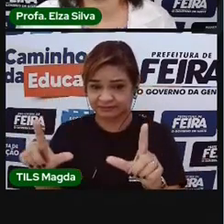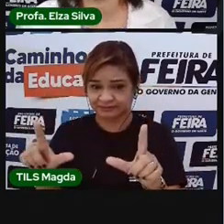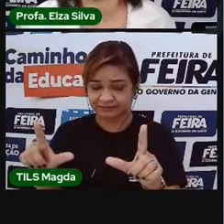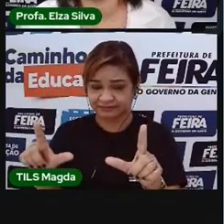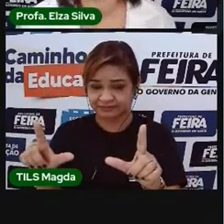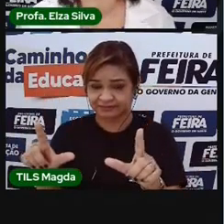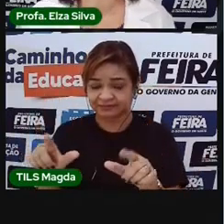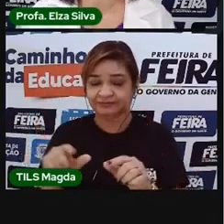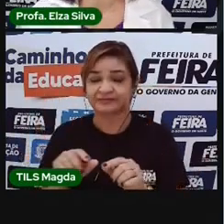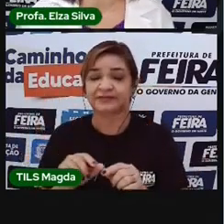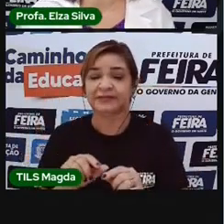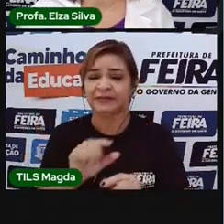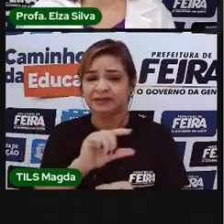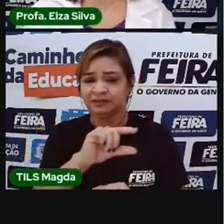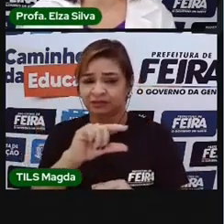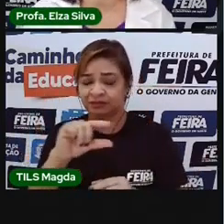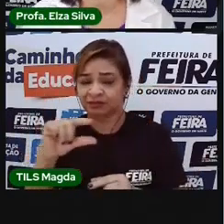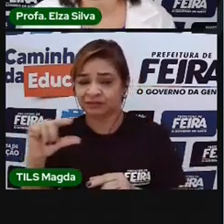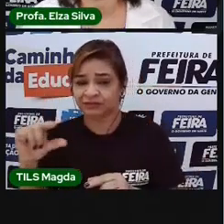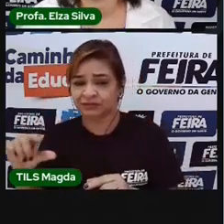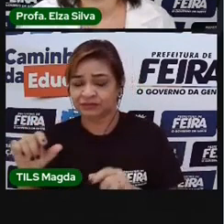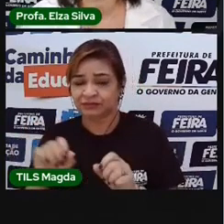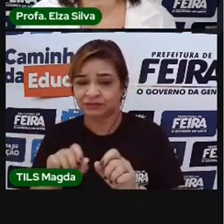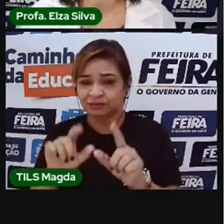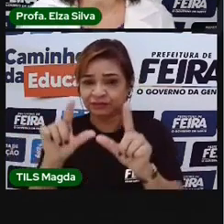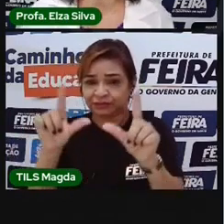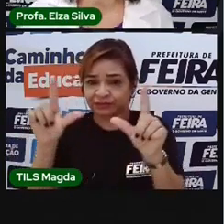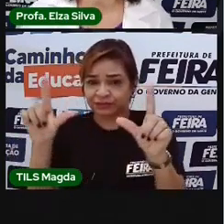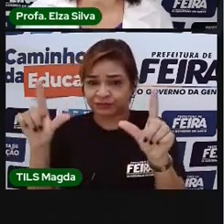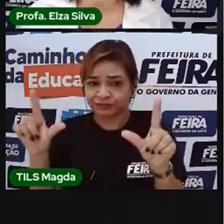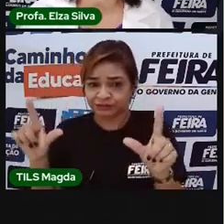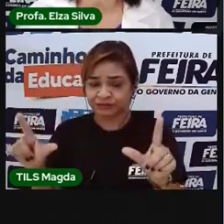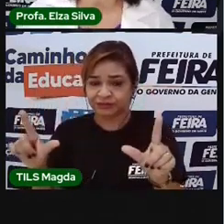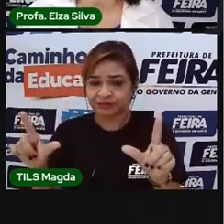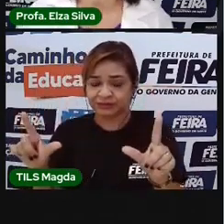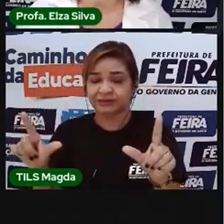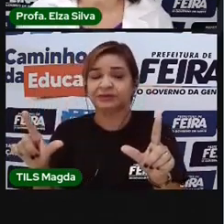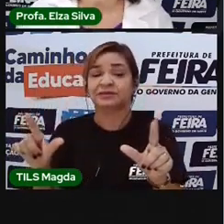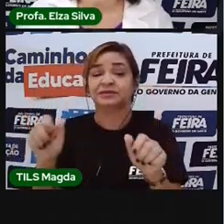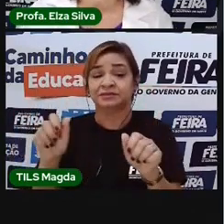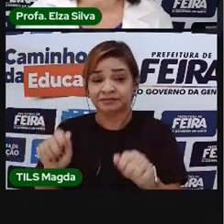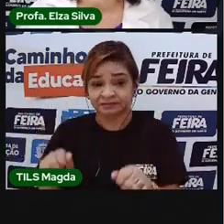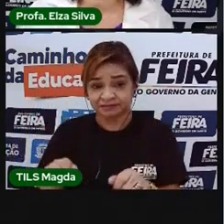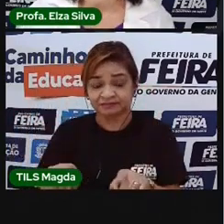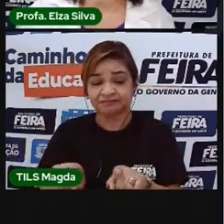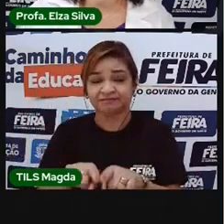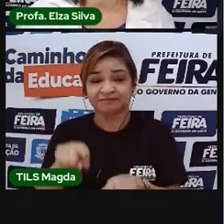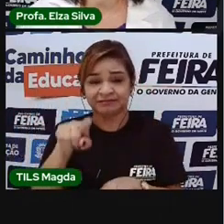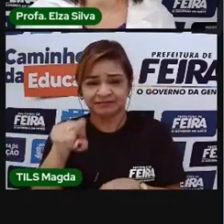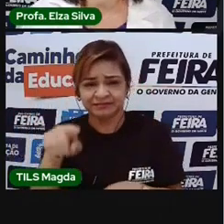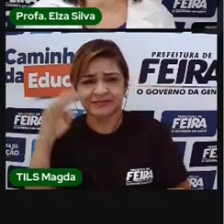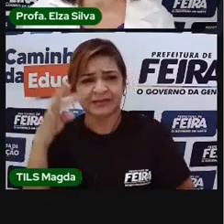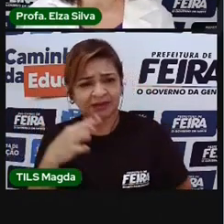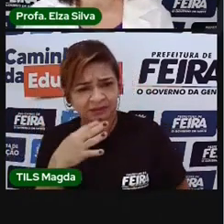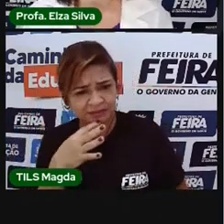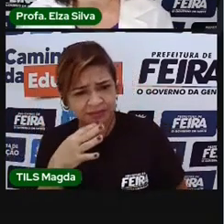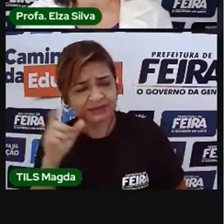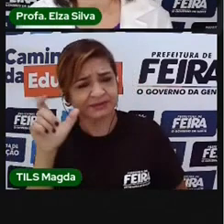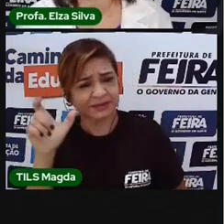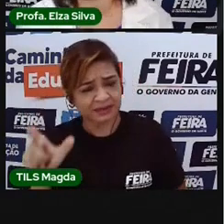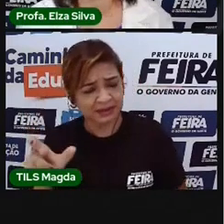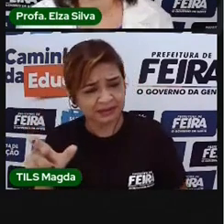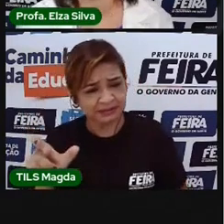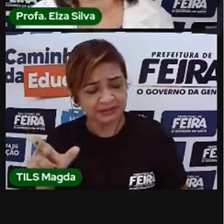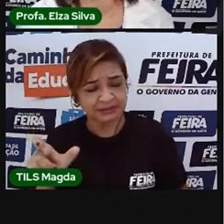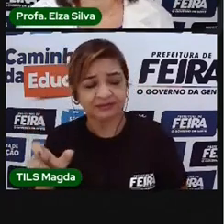espaço que vocês podem ampliar e acrescentar novas palavras. é claro que podem surgir